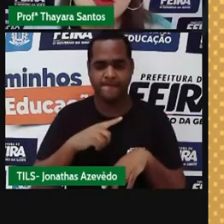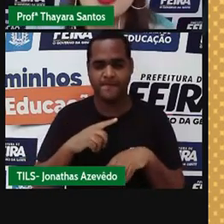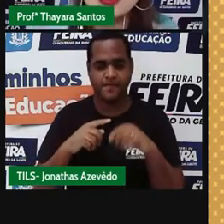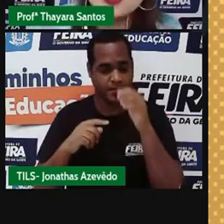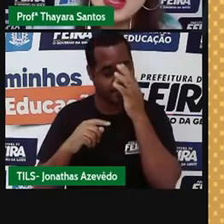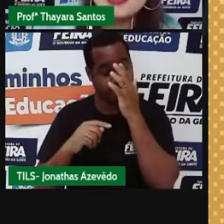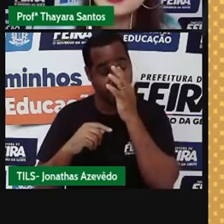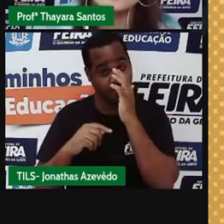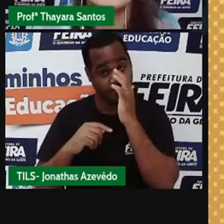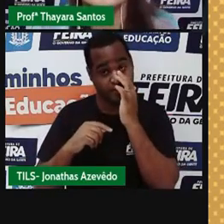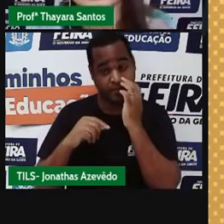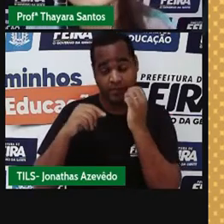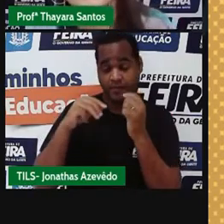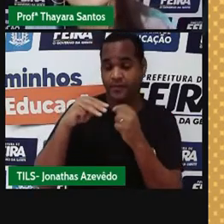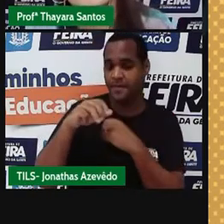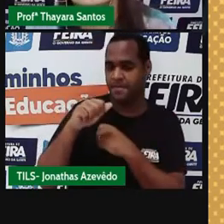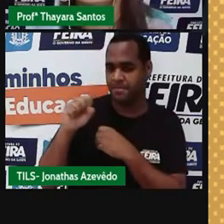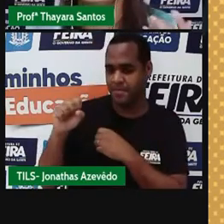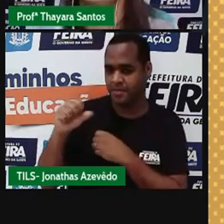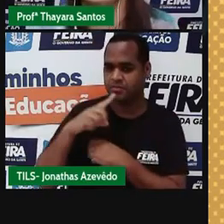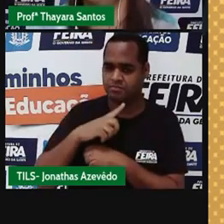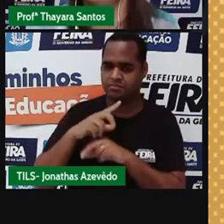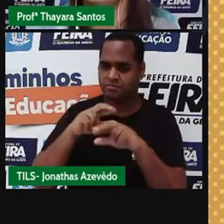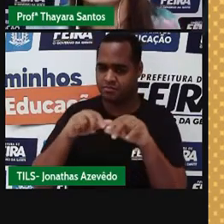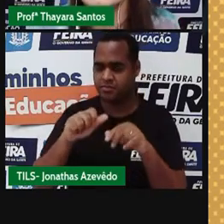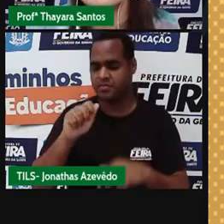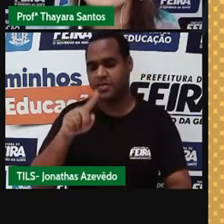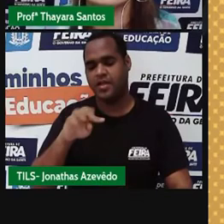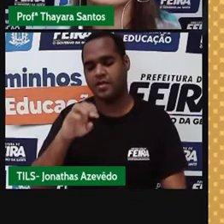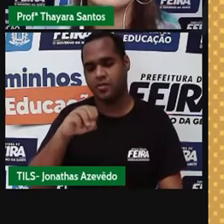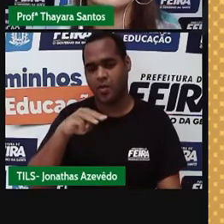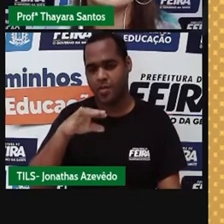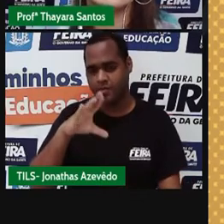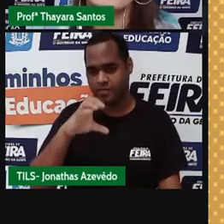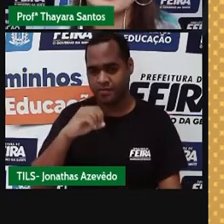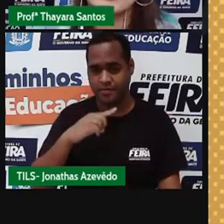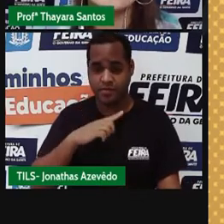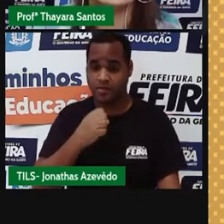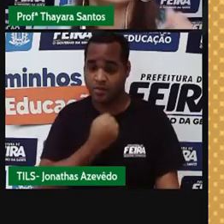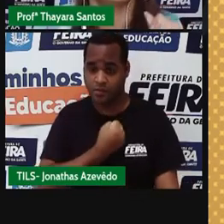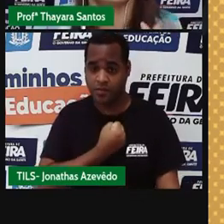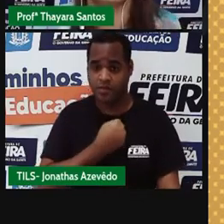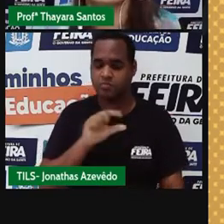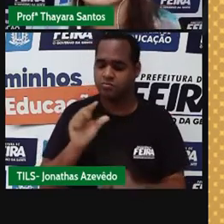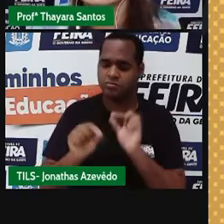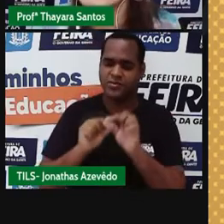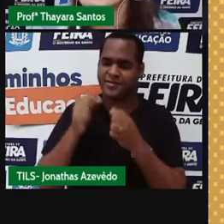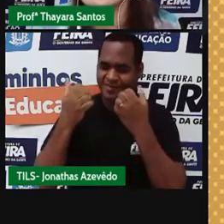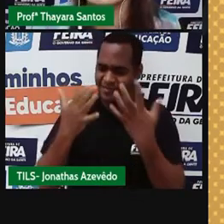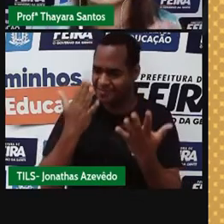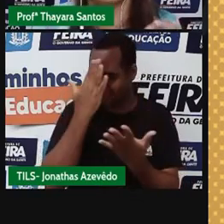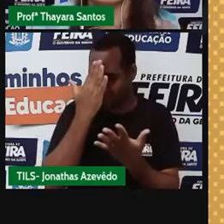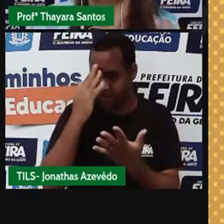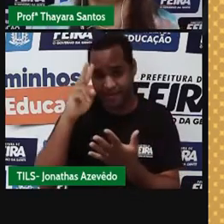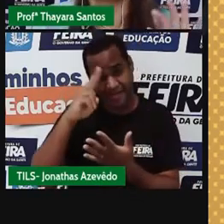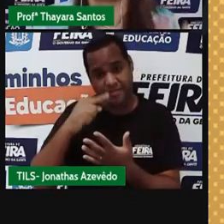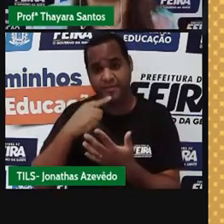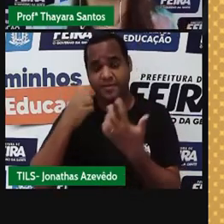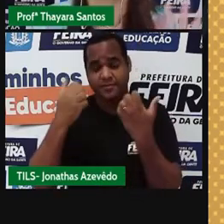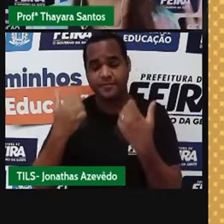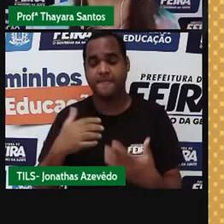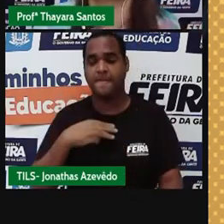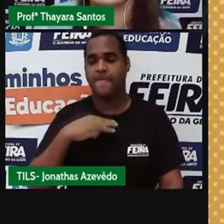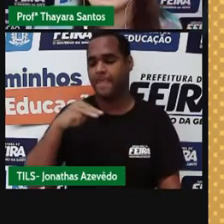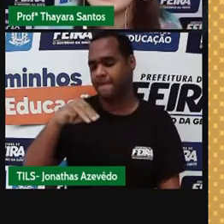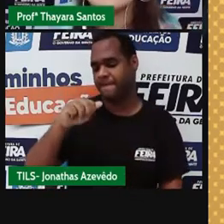números. Um é de massa e o outro é atômico. Como é que a gente sabe qual é número atômico? Lembra do que eu falei? A massa vai ser